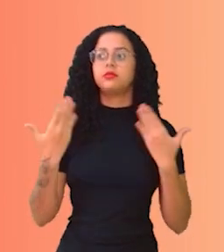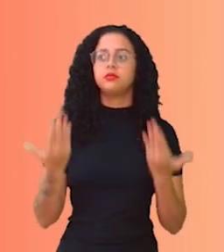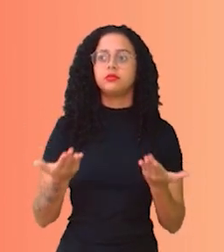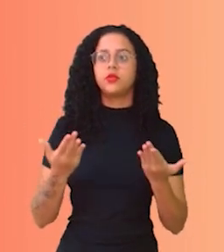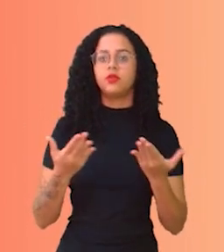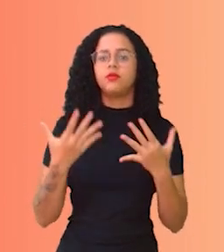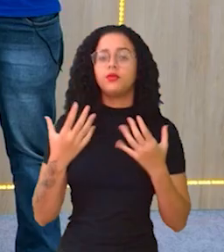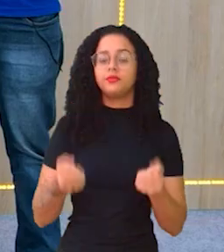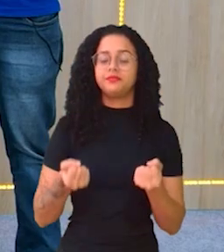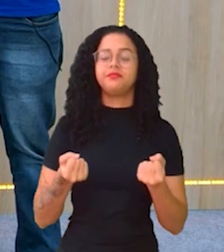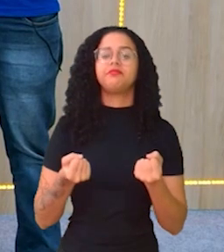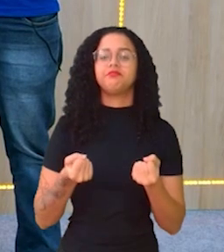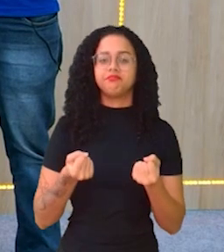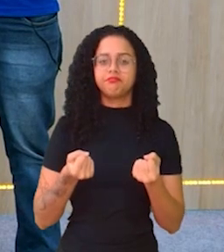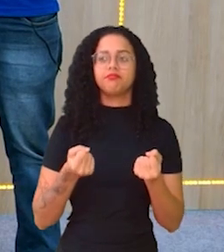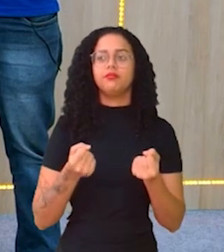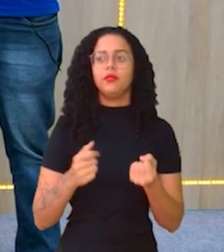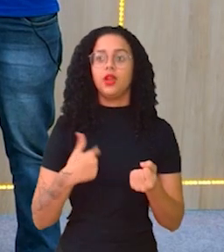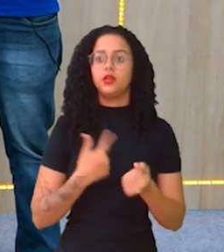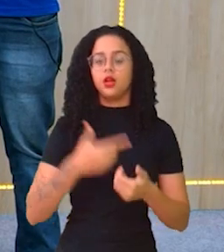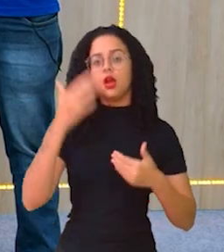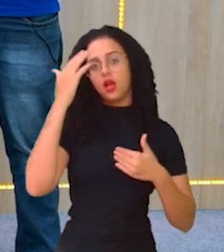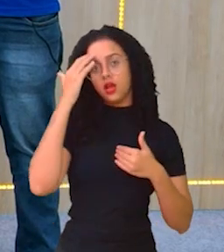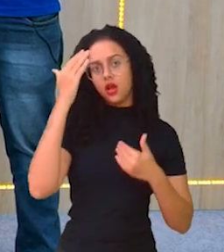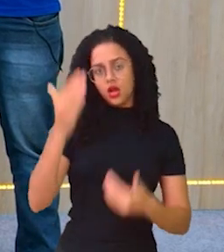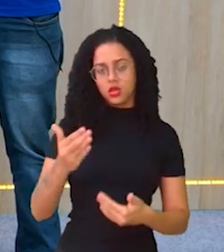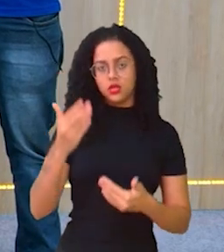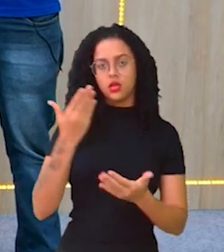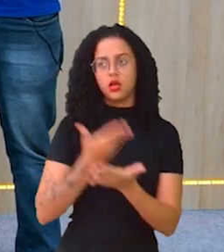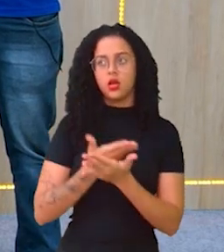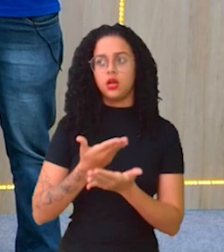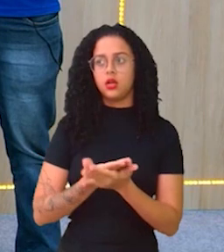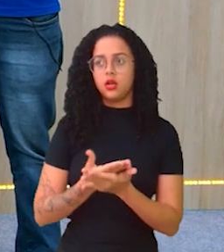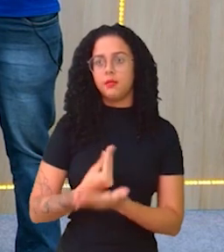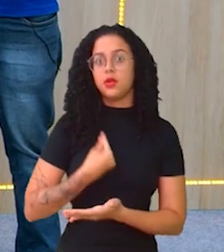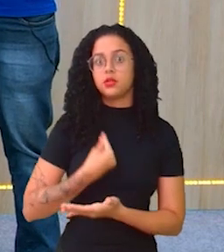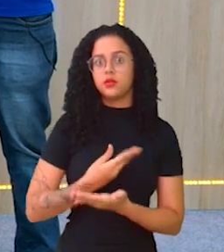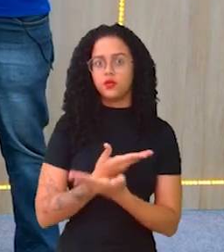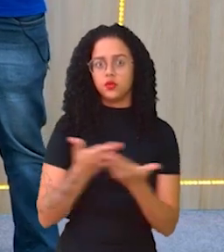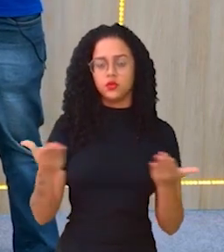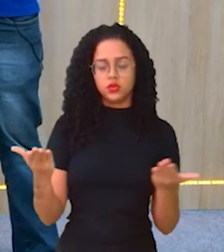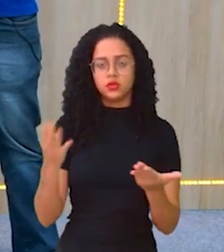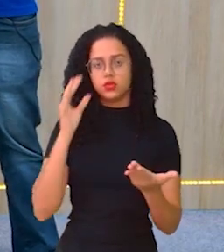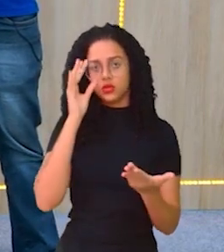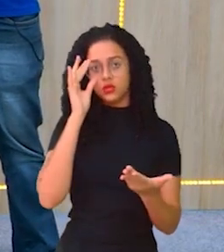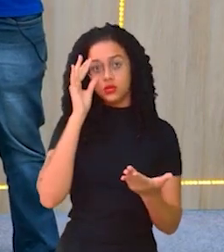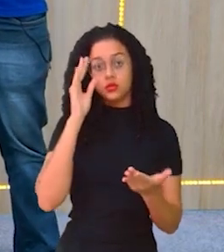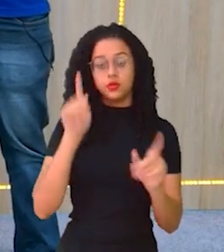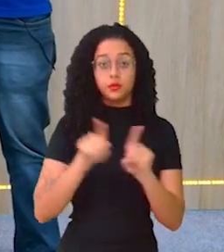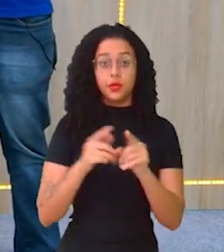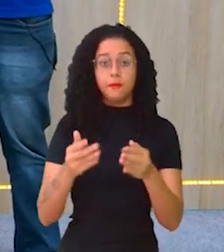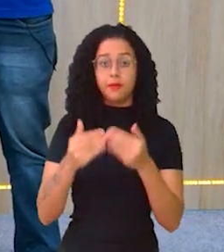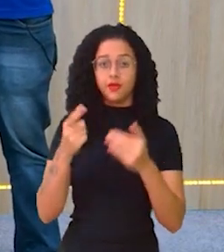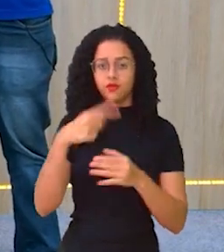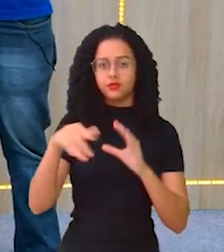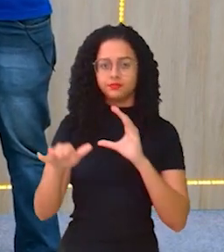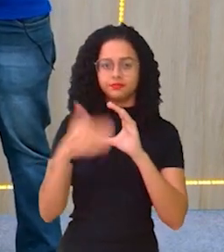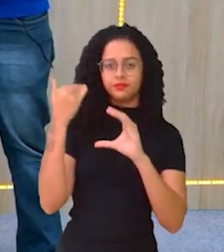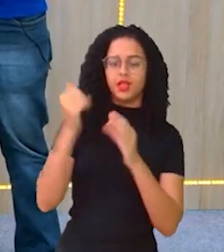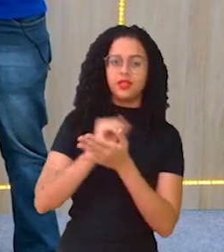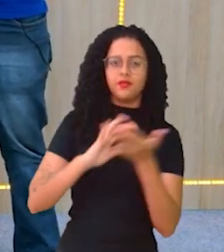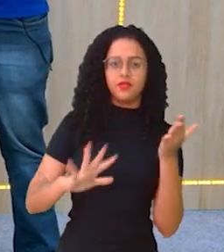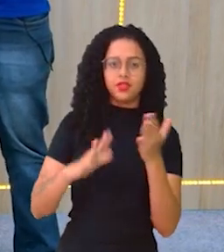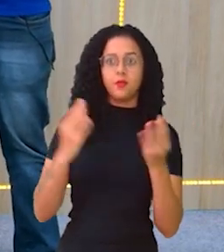Então, vamos embora. A gente agradece a presença de vocês, né? E pede também para vocês enviarem essas